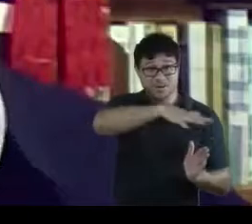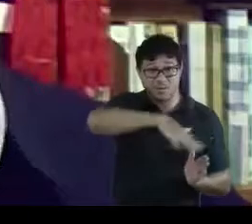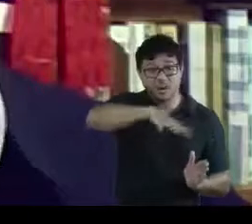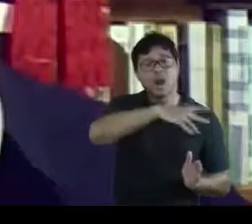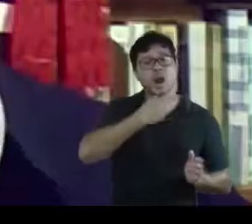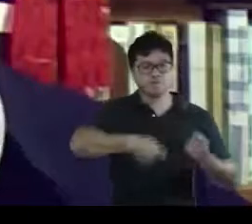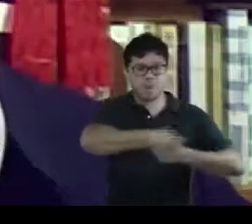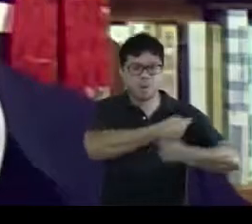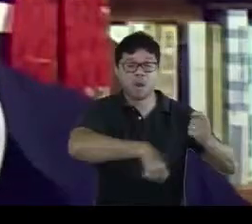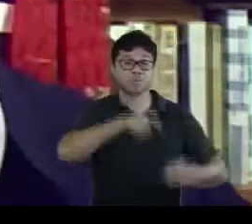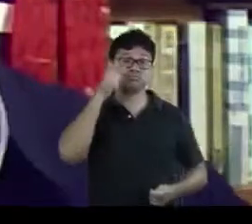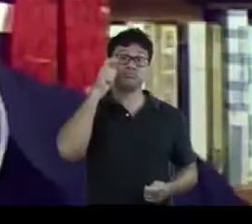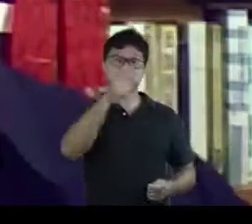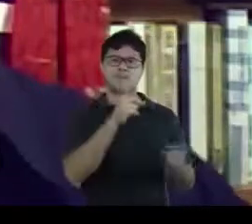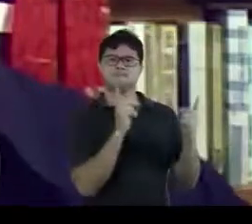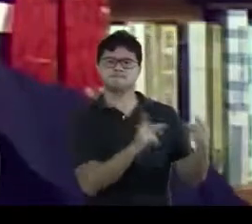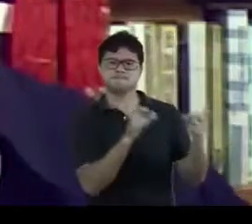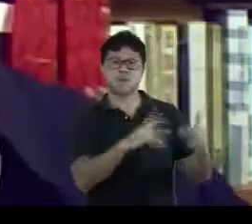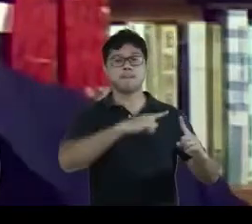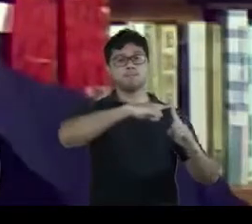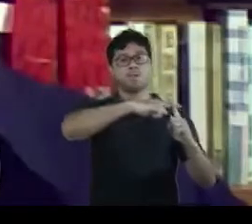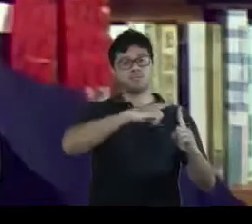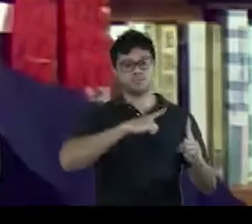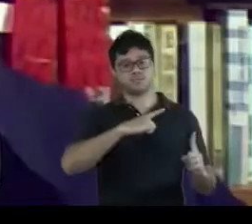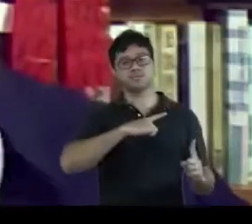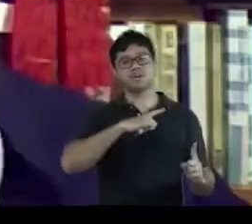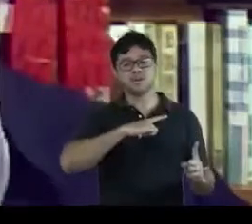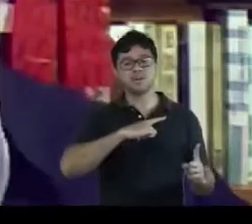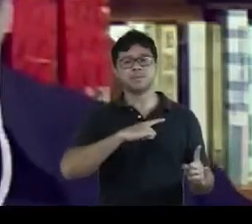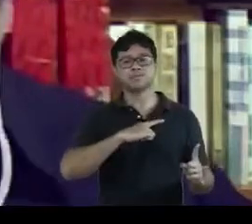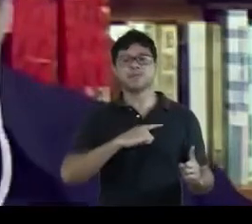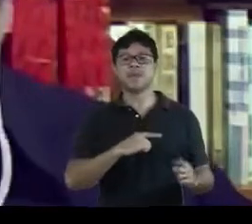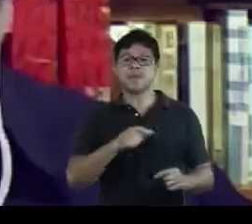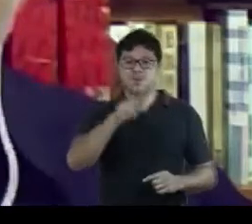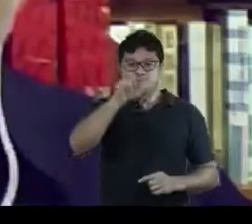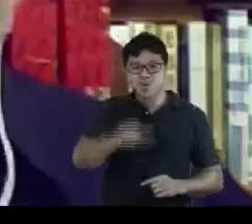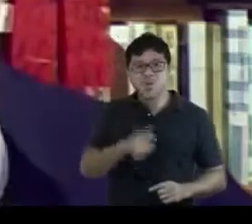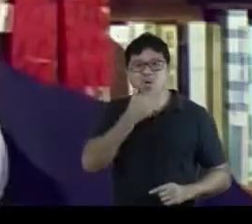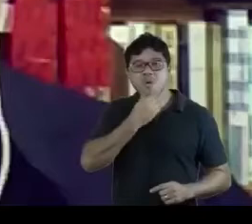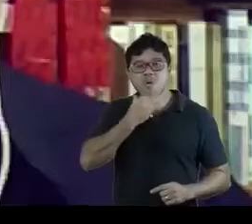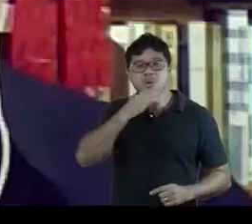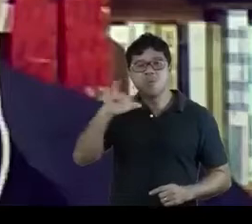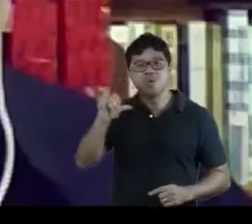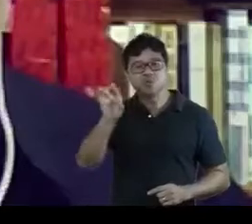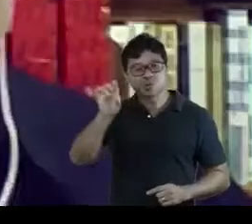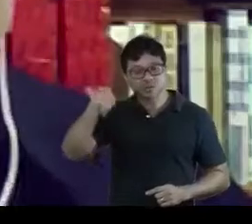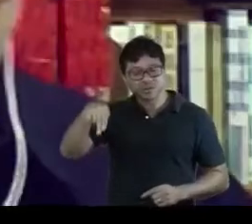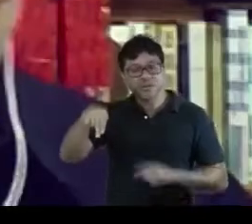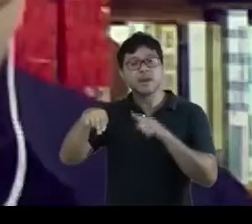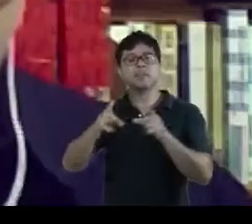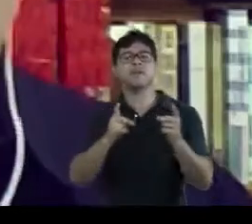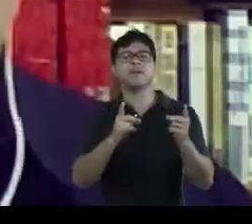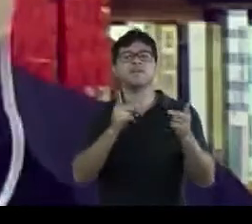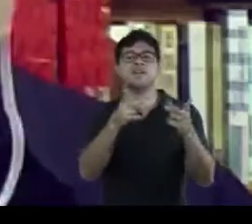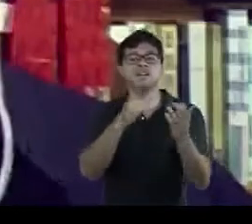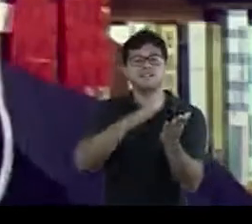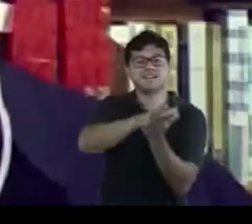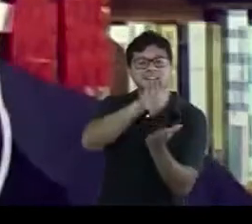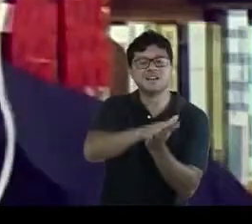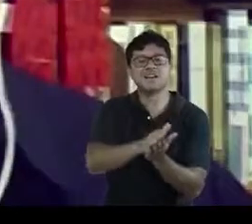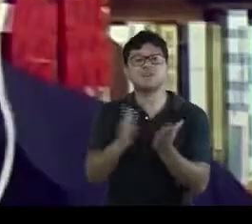mercado interessante, muito positivo. Ele foi também distribuidor e